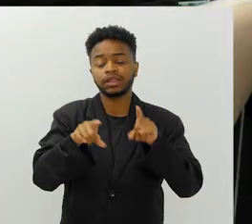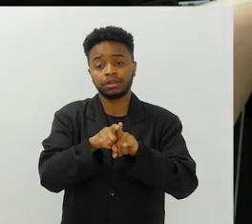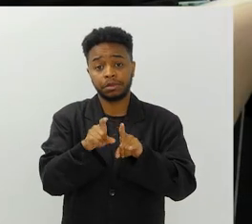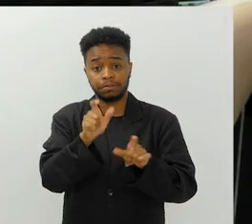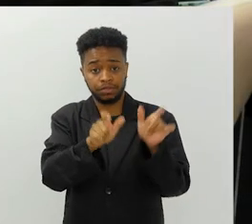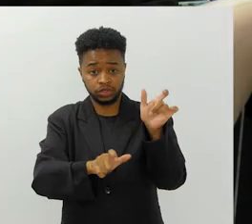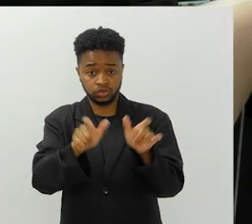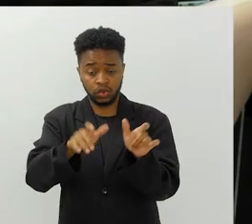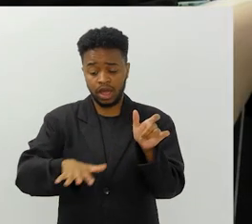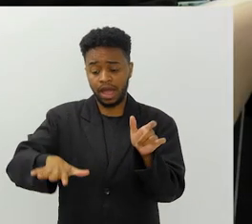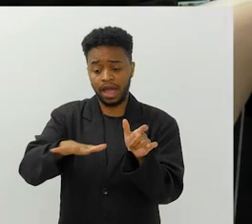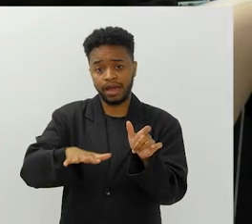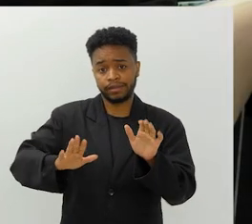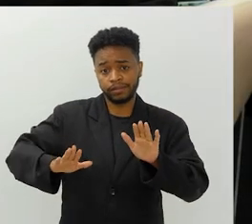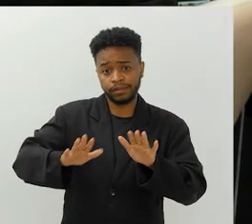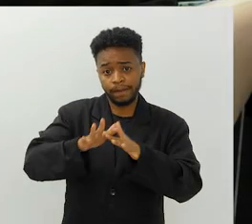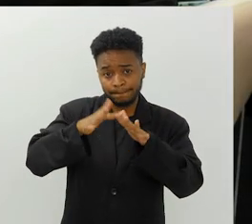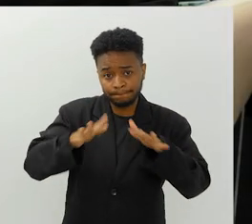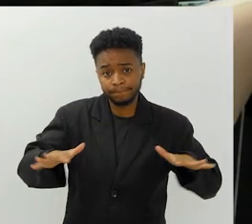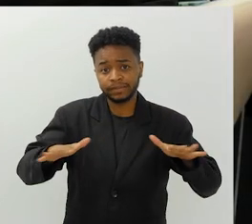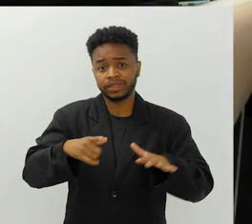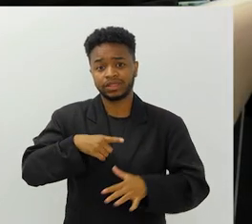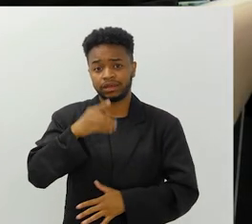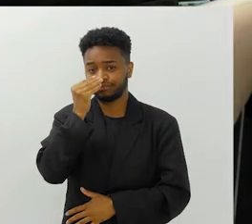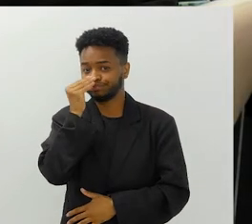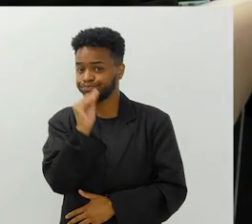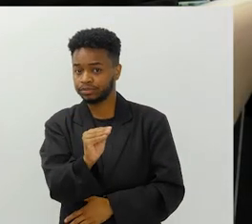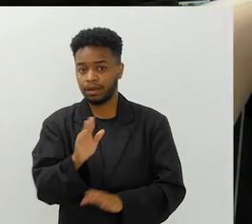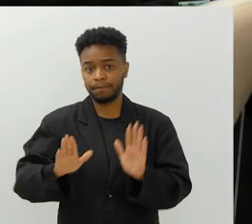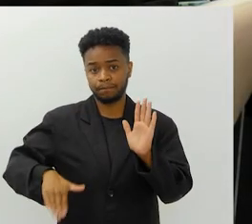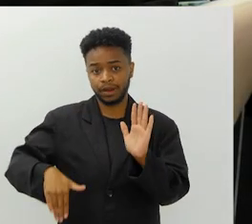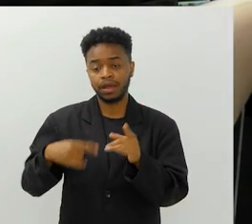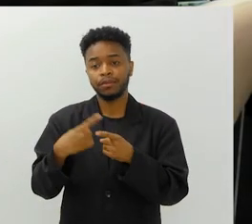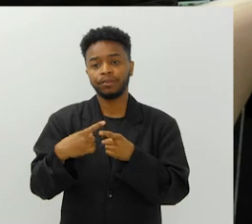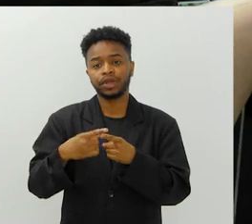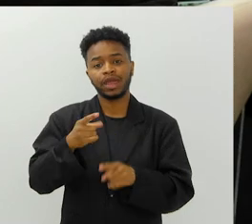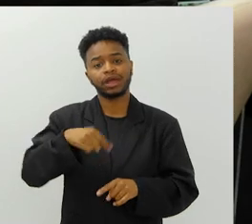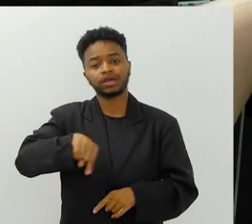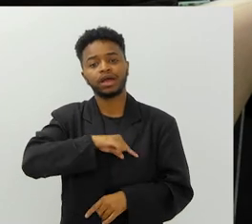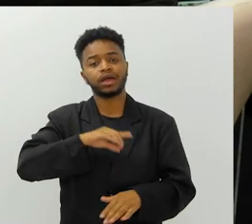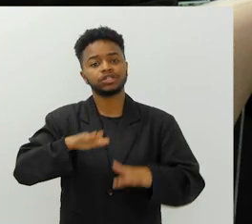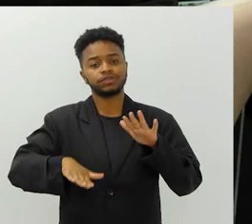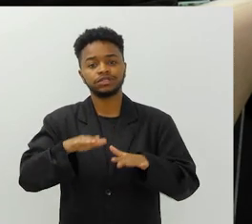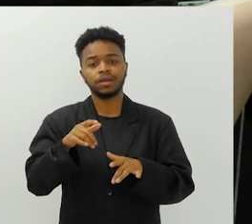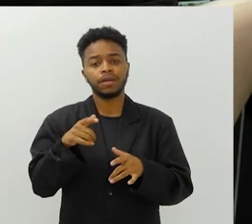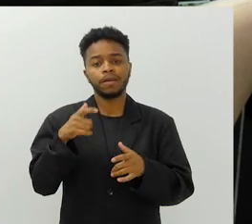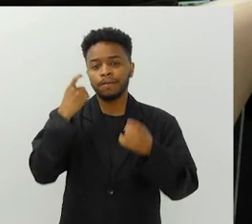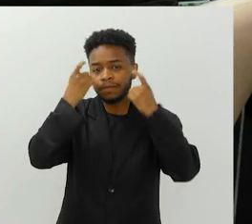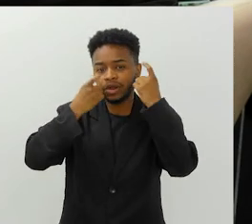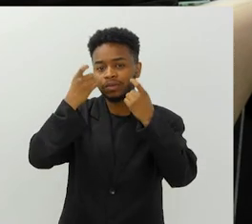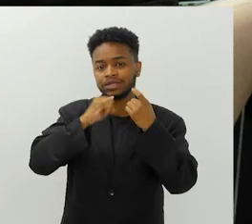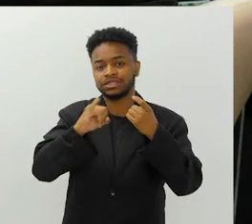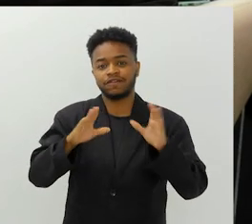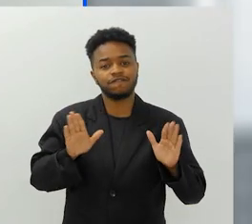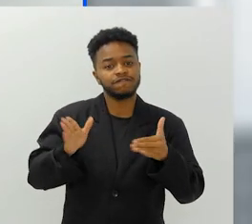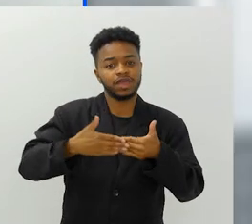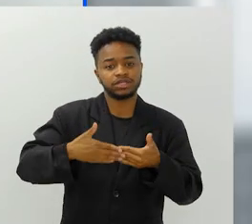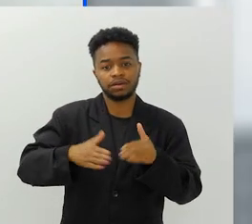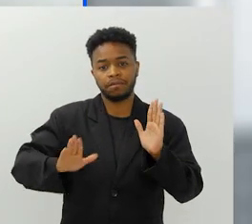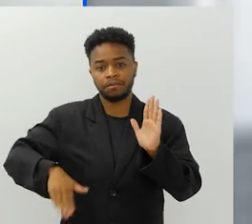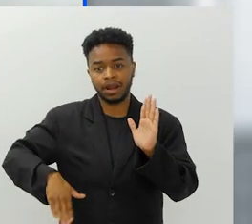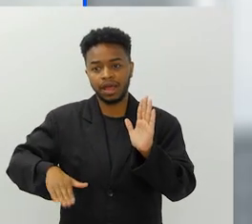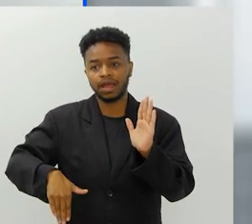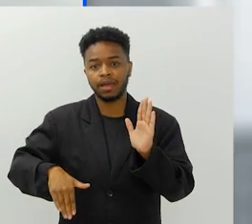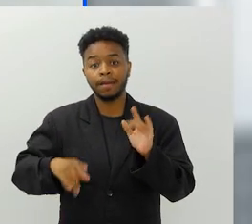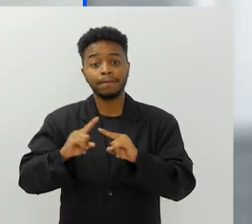pessoas nas áreas costeiras têm um certo descaso além da praia, nós nos preocupamos quando a praia é fechada, quando a gente discute a praia